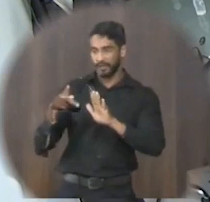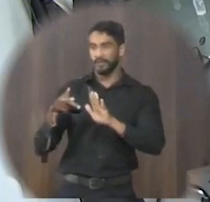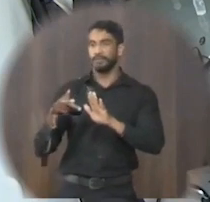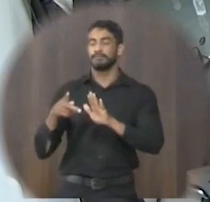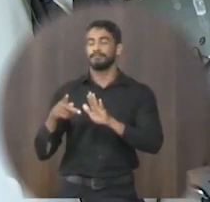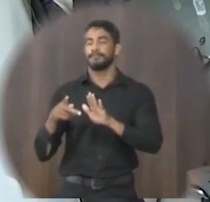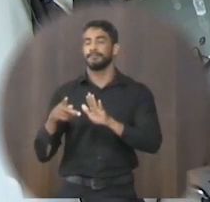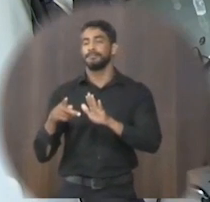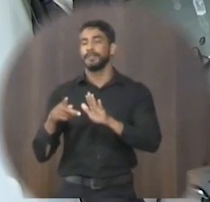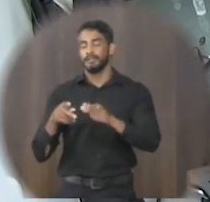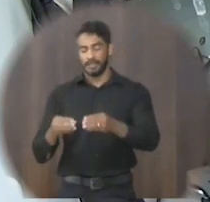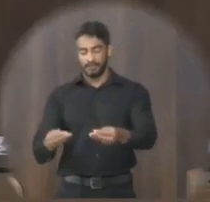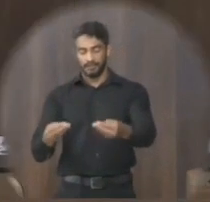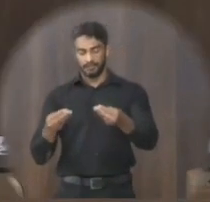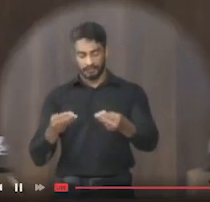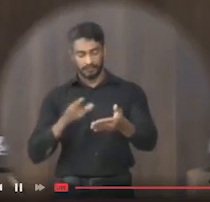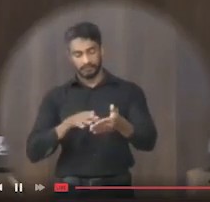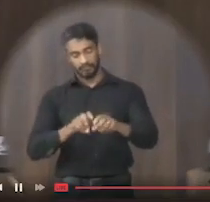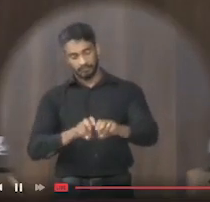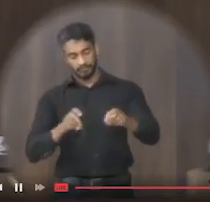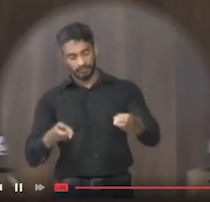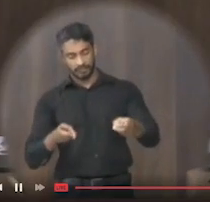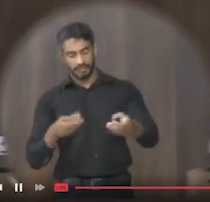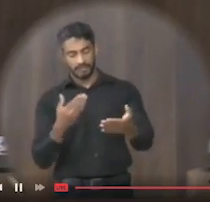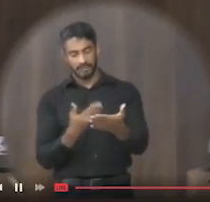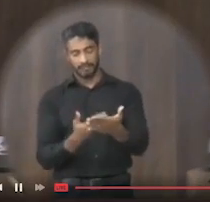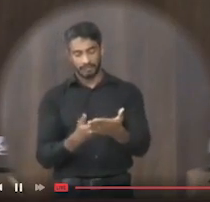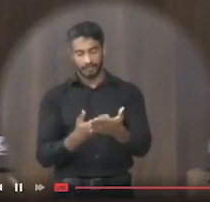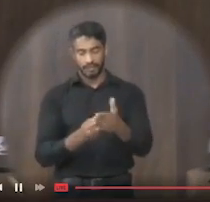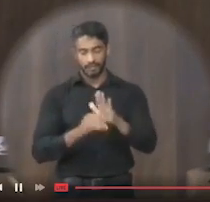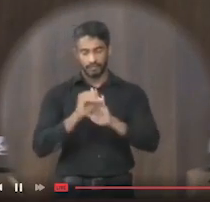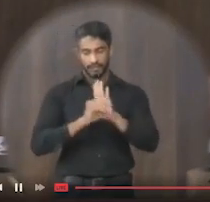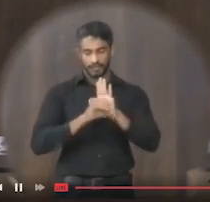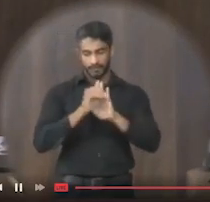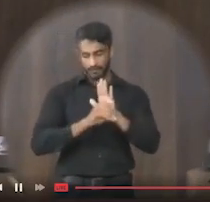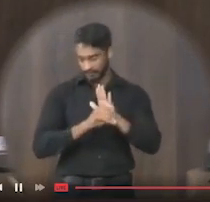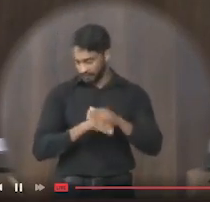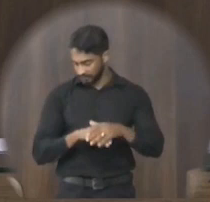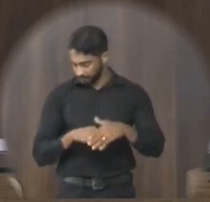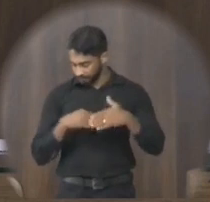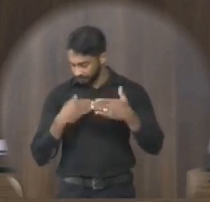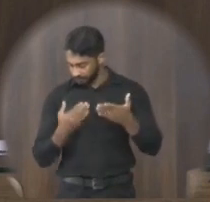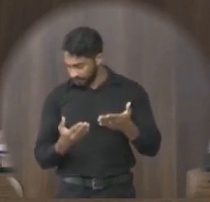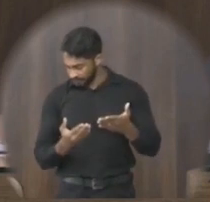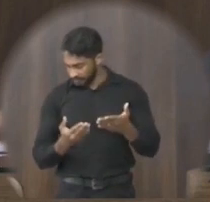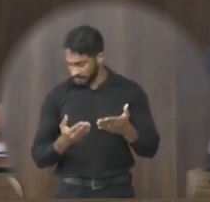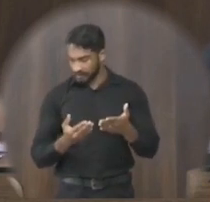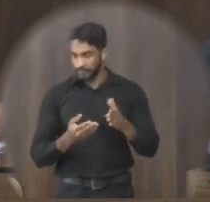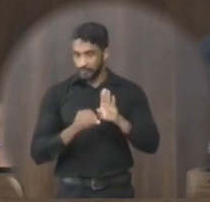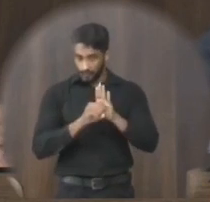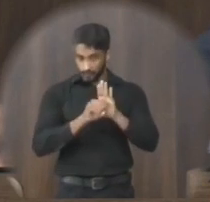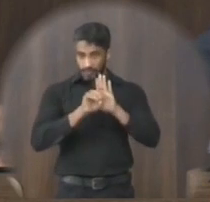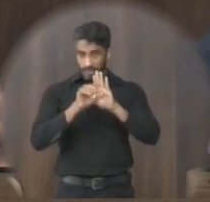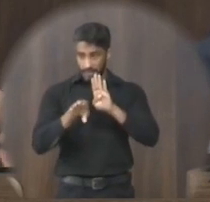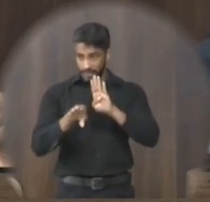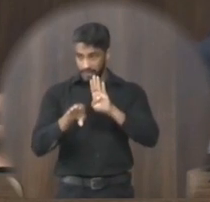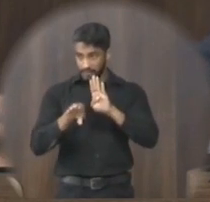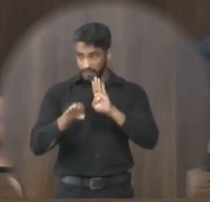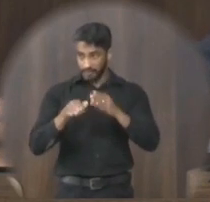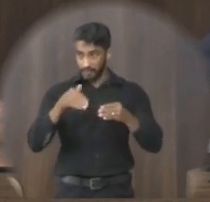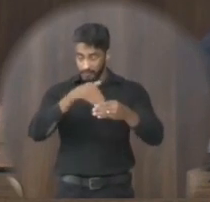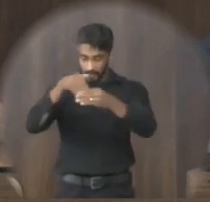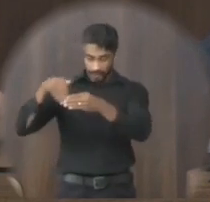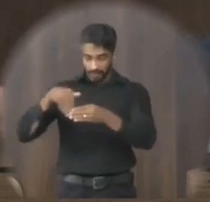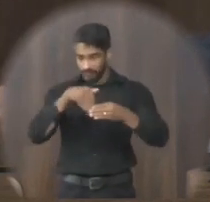em cima da mesa lá e eles estavam estudando sobre esse ofício lá mas a gente vai colocar os requerimentos em